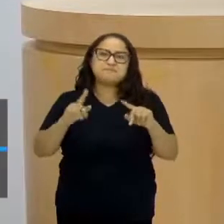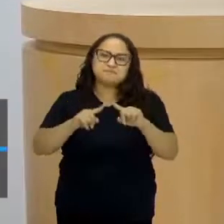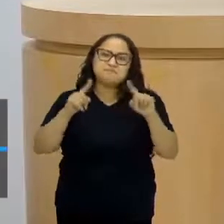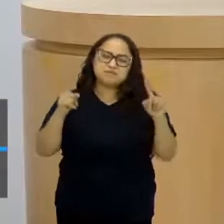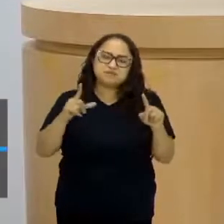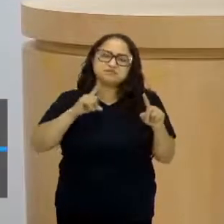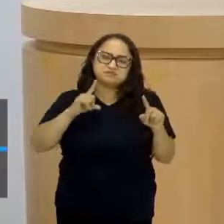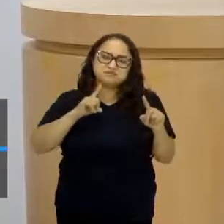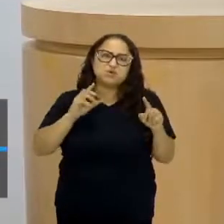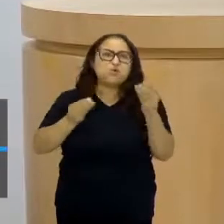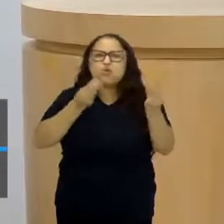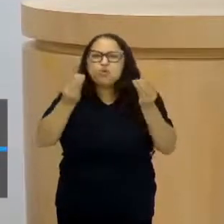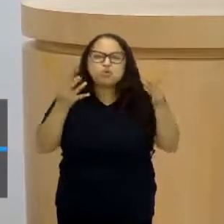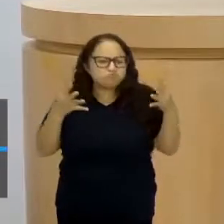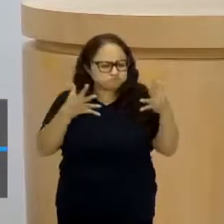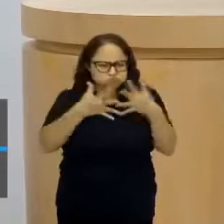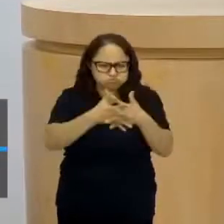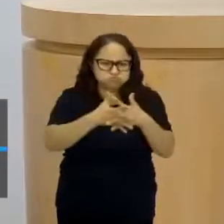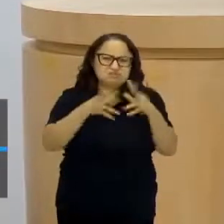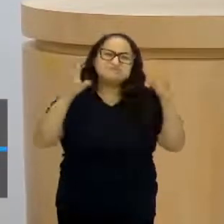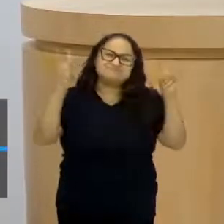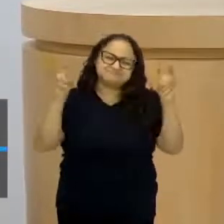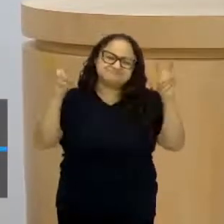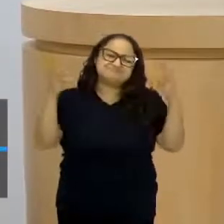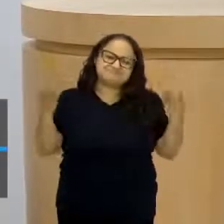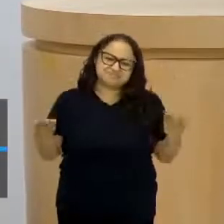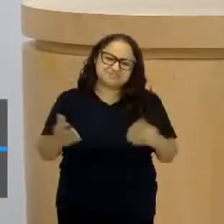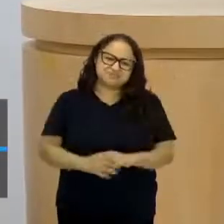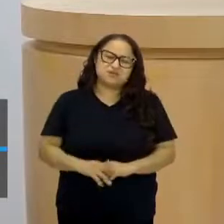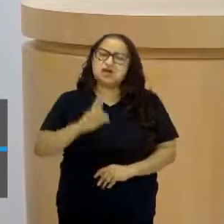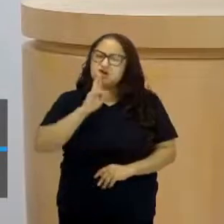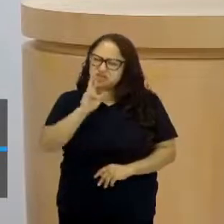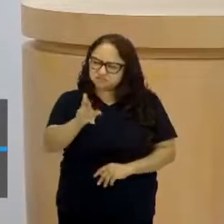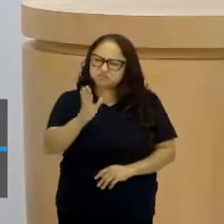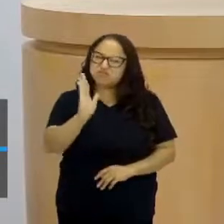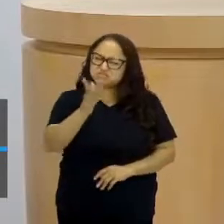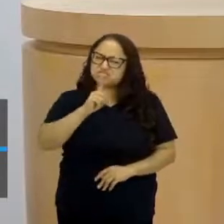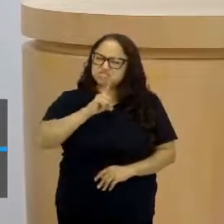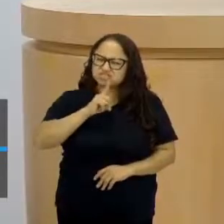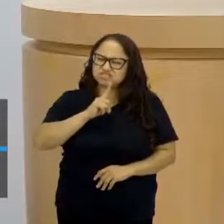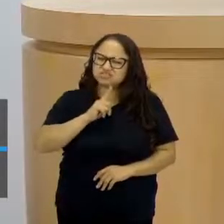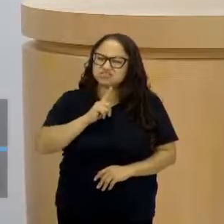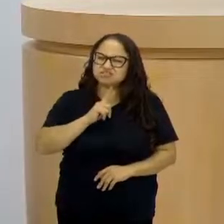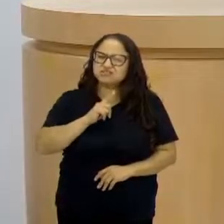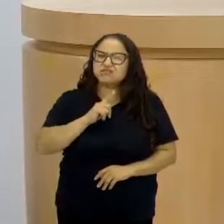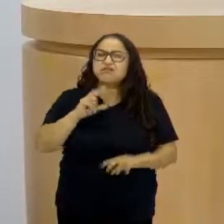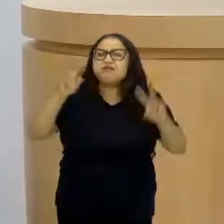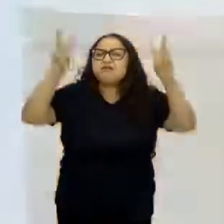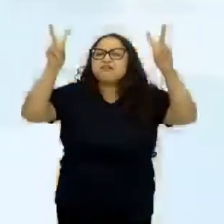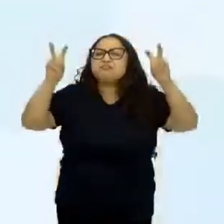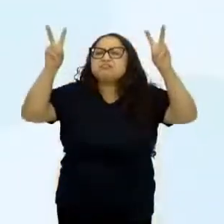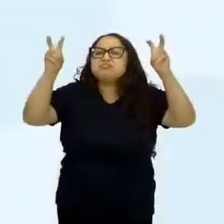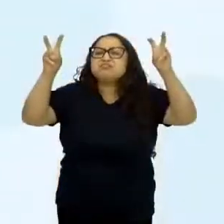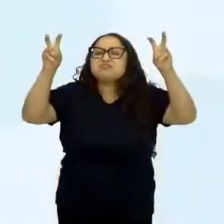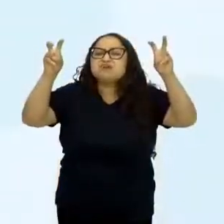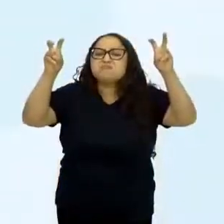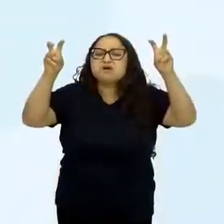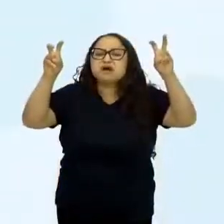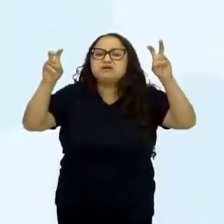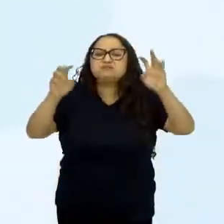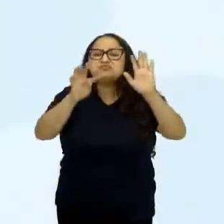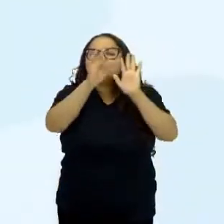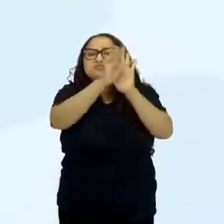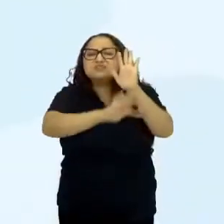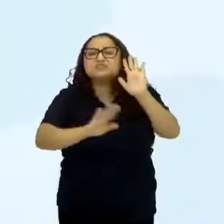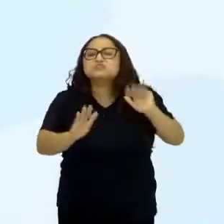como é complexo esse tema. Eu acho que essa resposta a gente já tem, né? Qual é o tema do texto? Fala